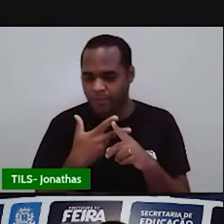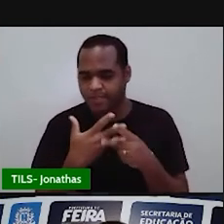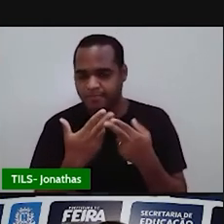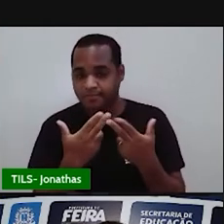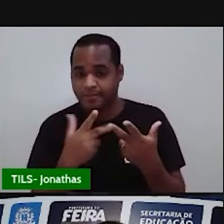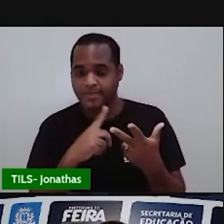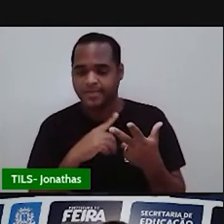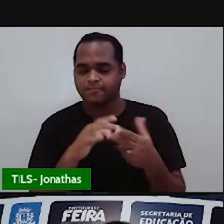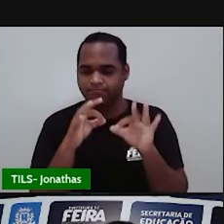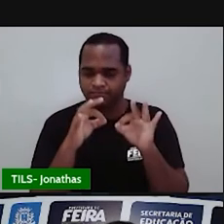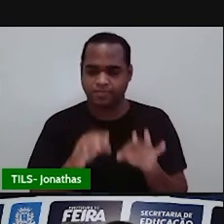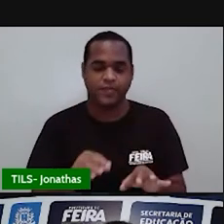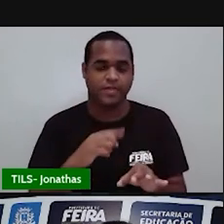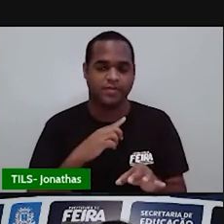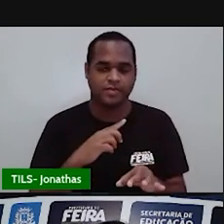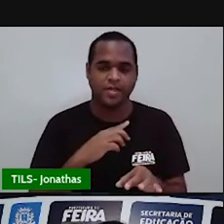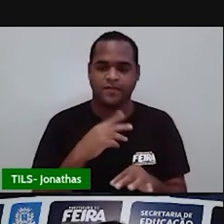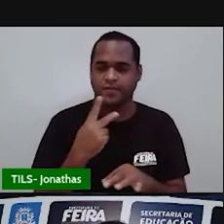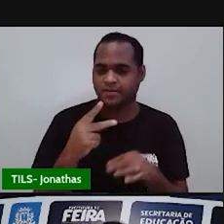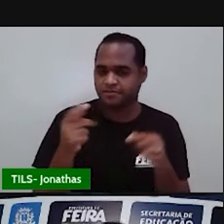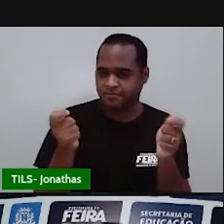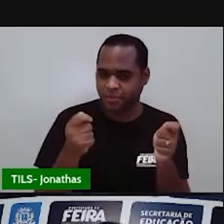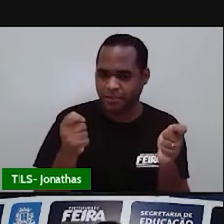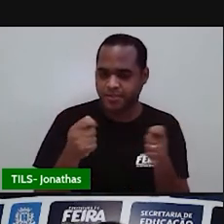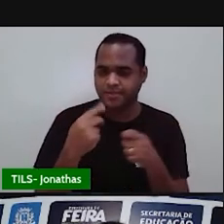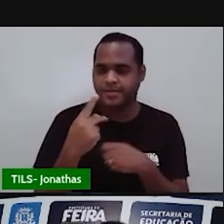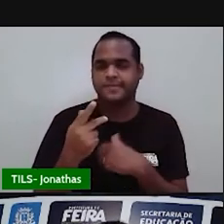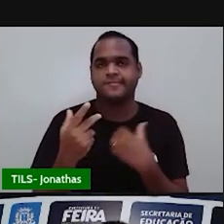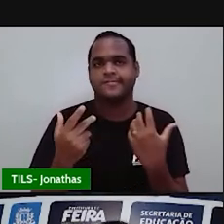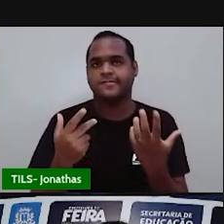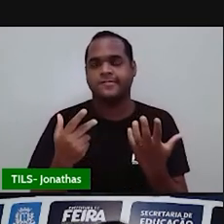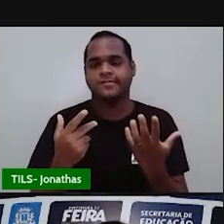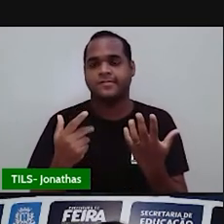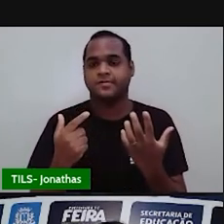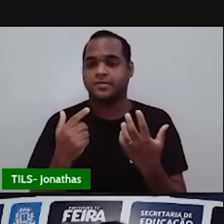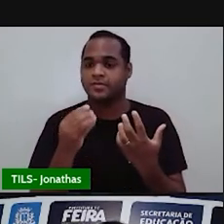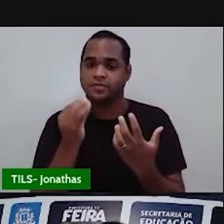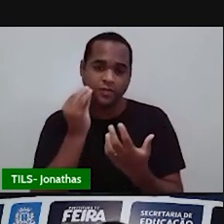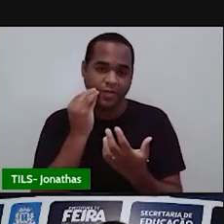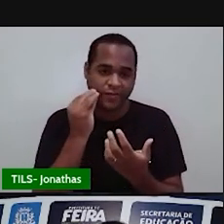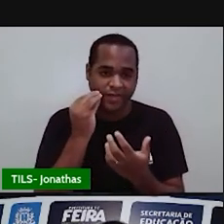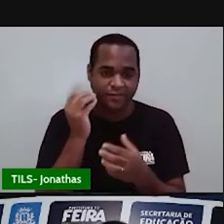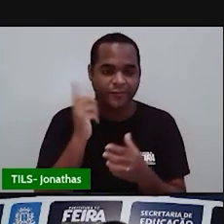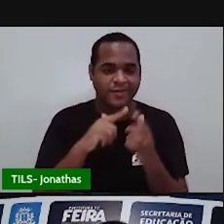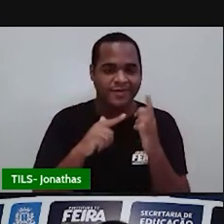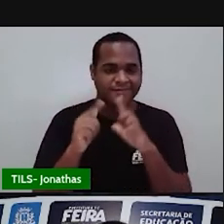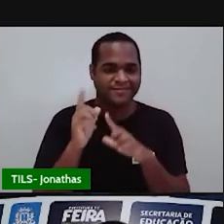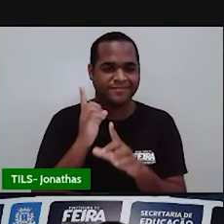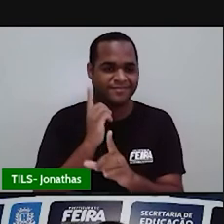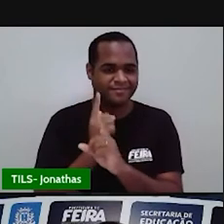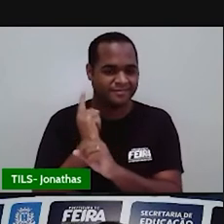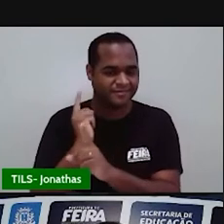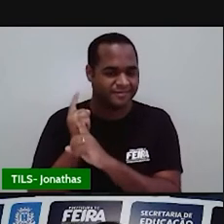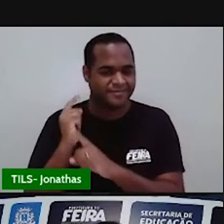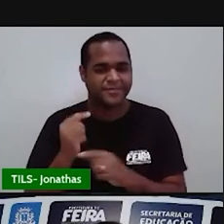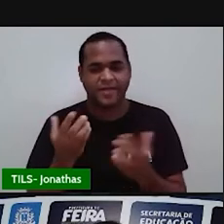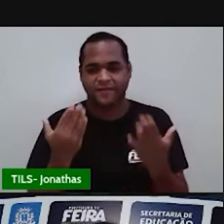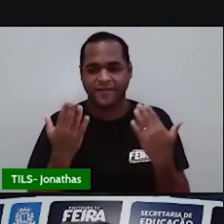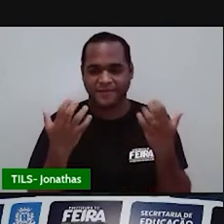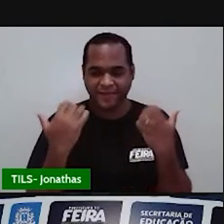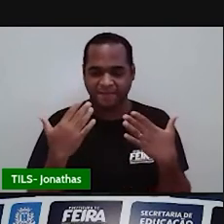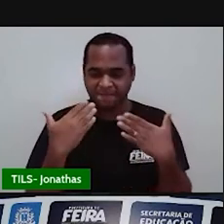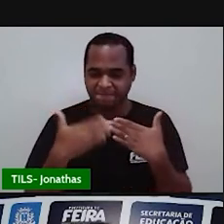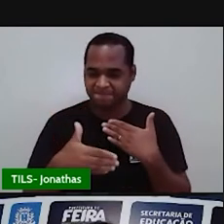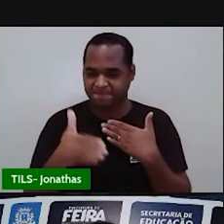Tenho certeza que possivelmente você já deve ter encontrado. Tá bom? Mas vamos lá? Vamos avançar?